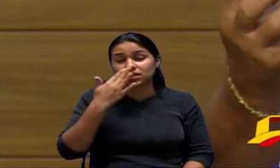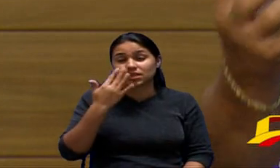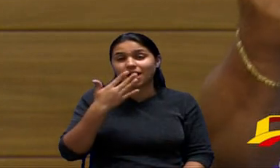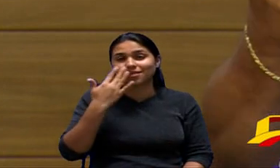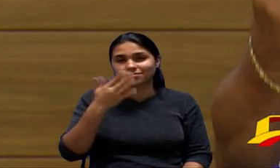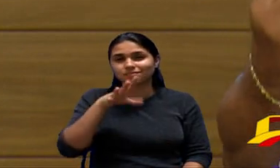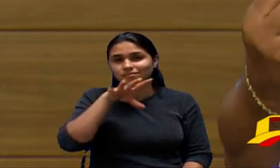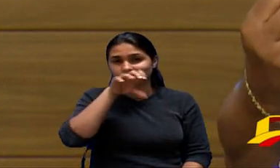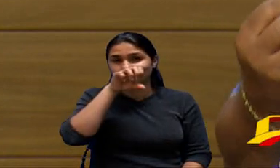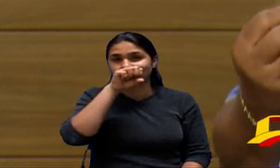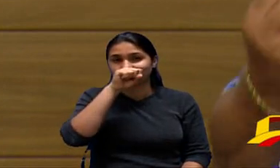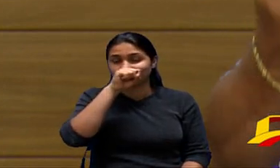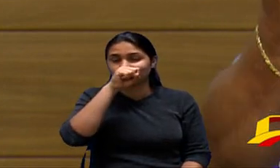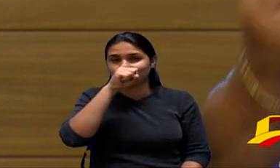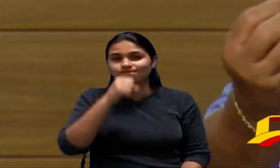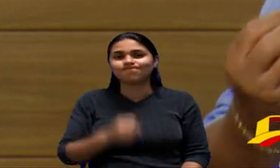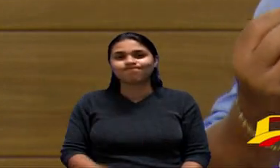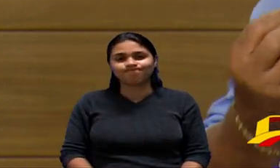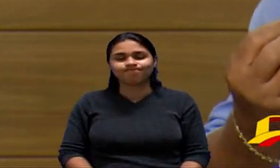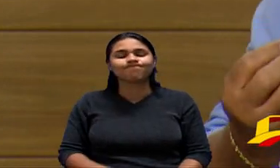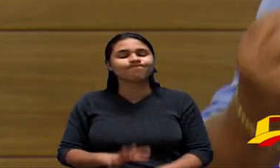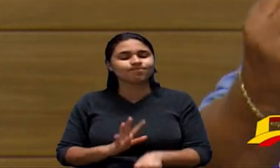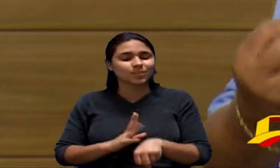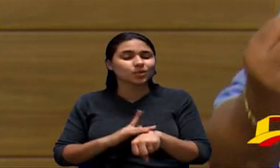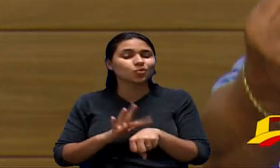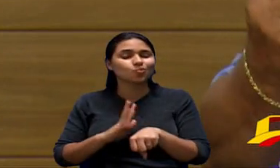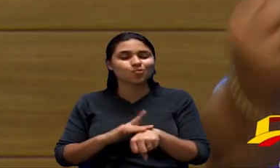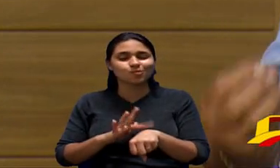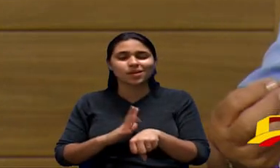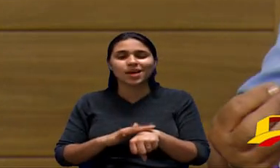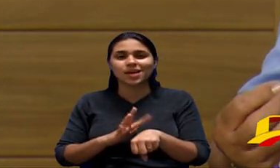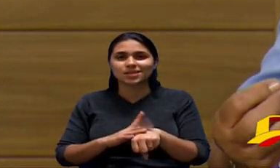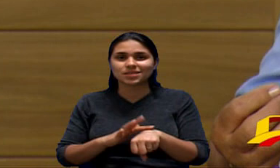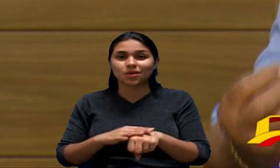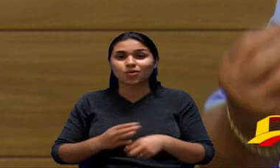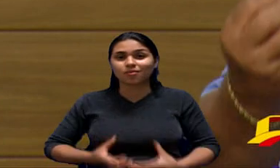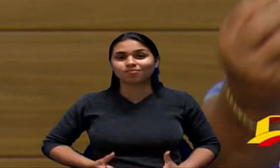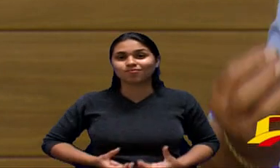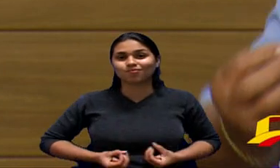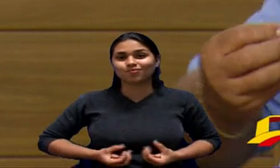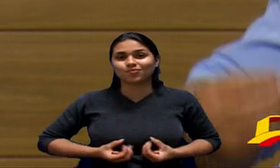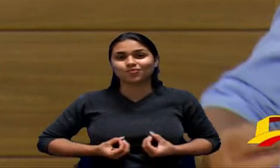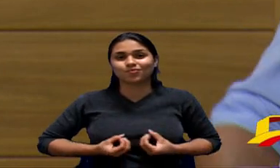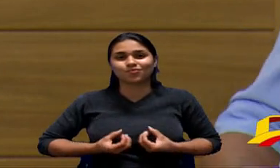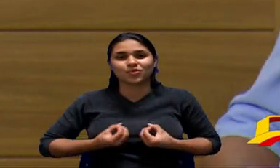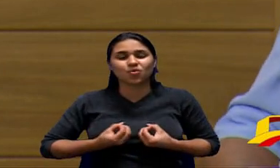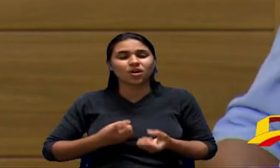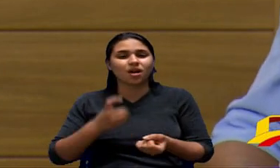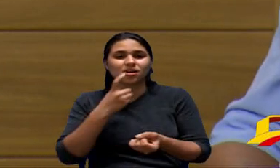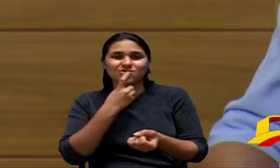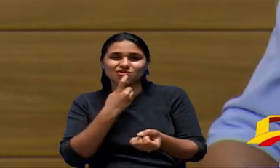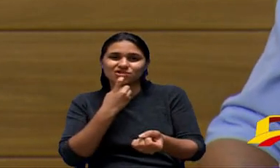ele inala o combustível nós tivemos muitos casos do Brasil de fretija com câncer com leucemia por conta